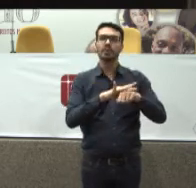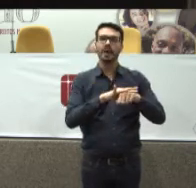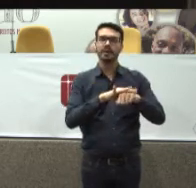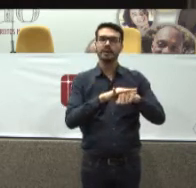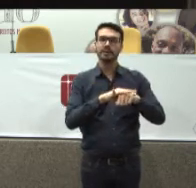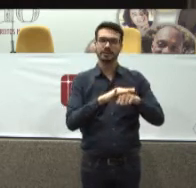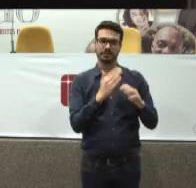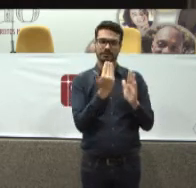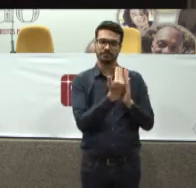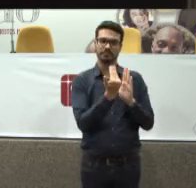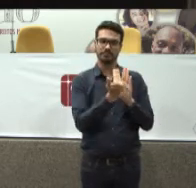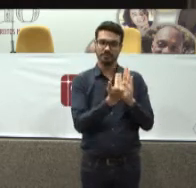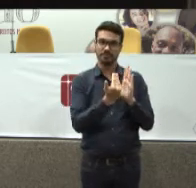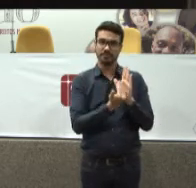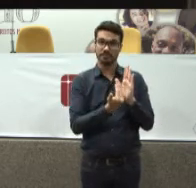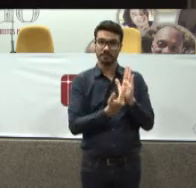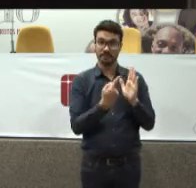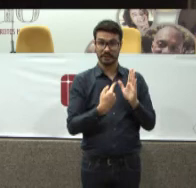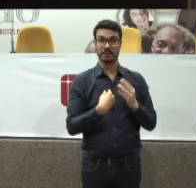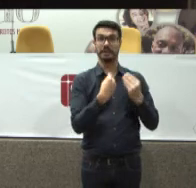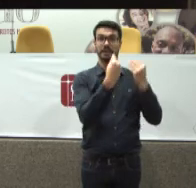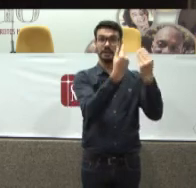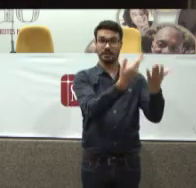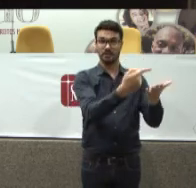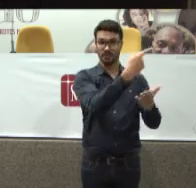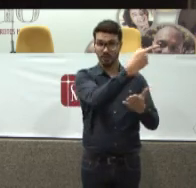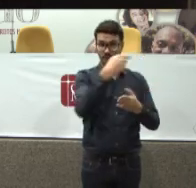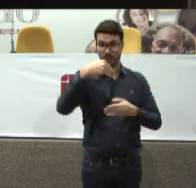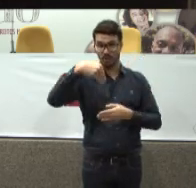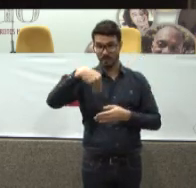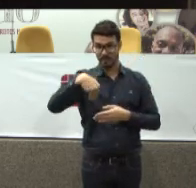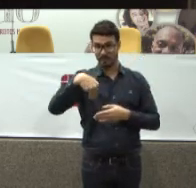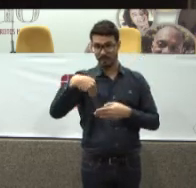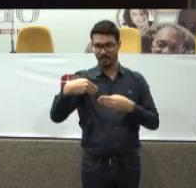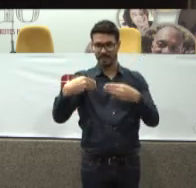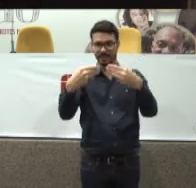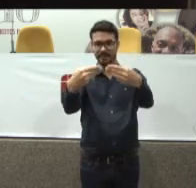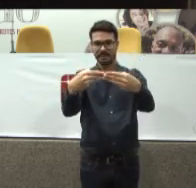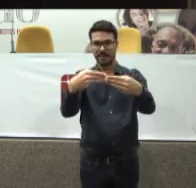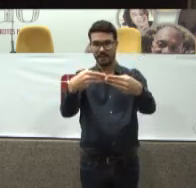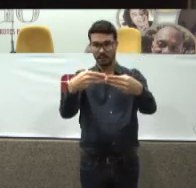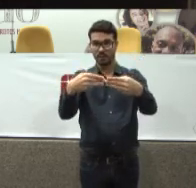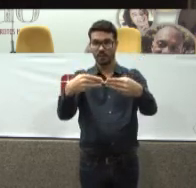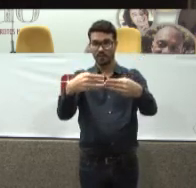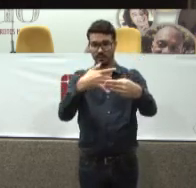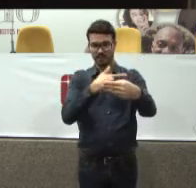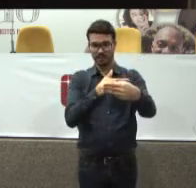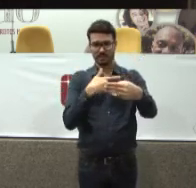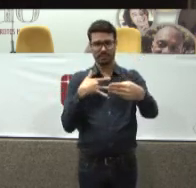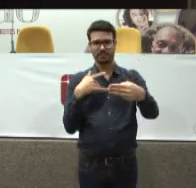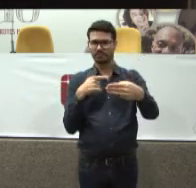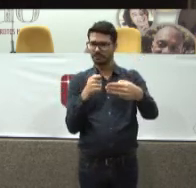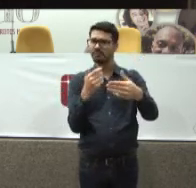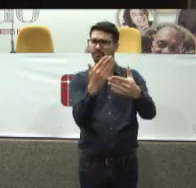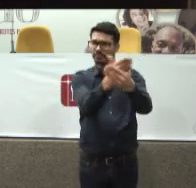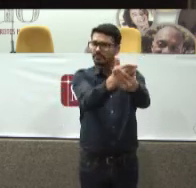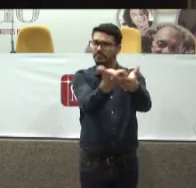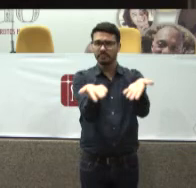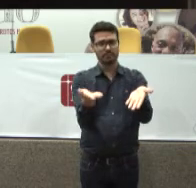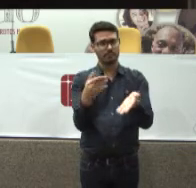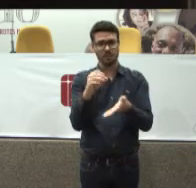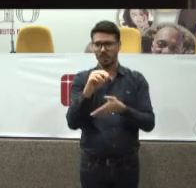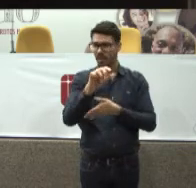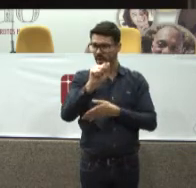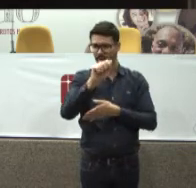doentes Isso eu entregue Ao consultor geral Do Ministério da Saúde E pedi Que ele Entrasse Em contato Com o